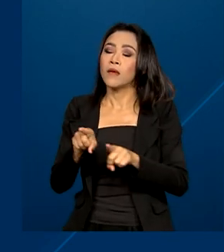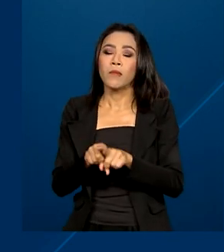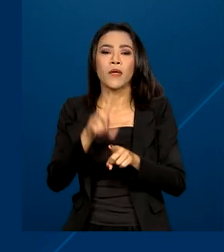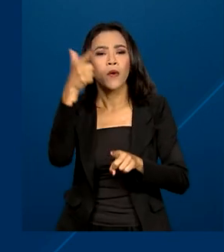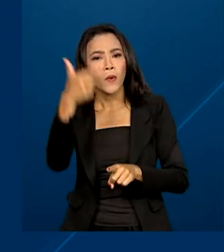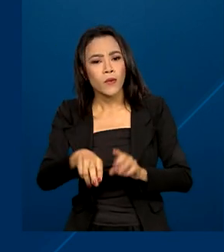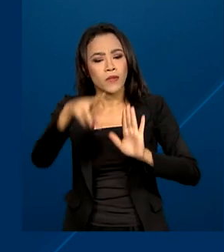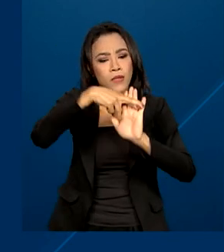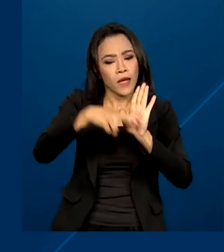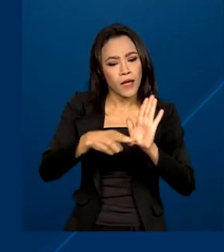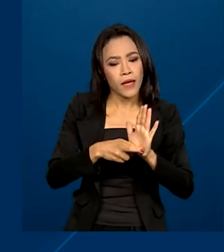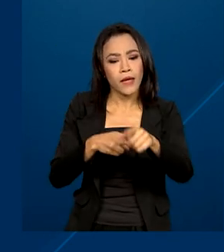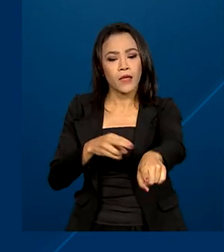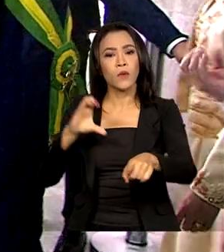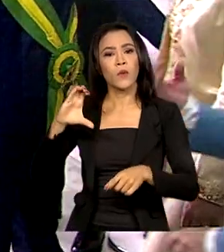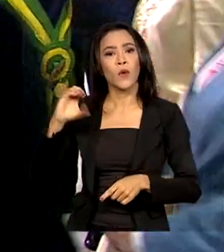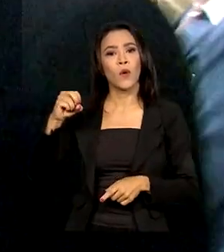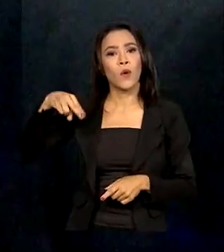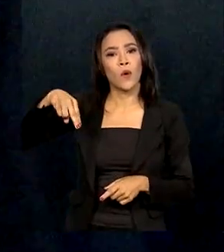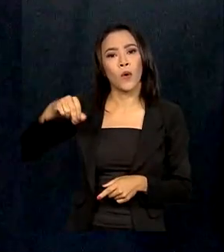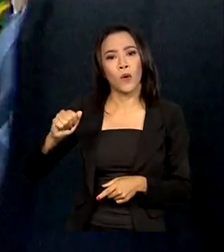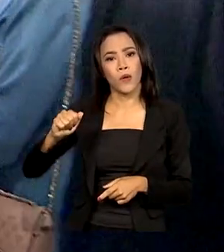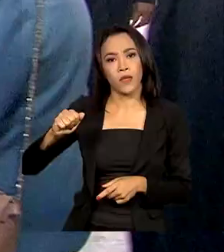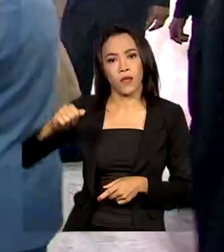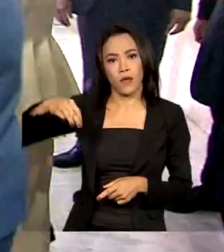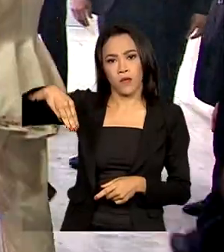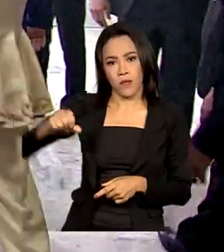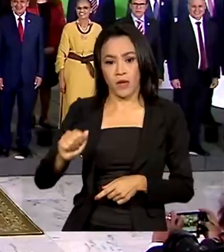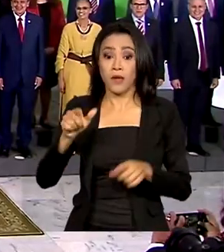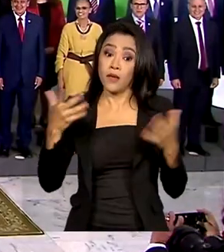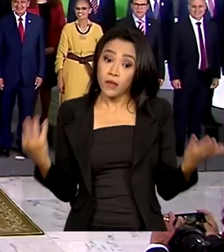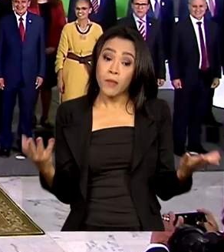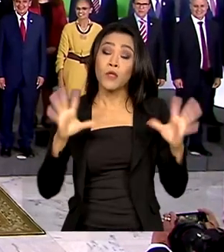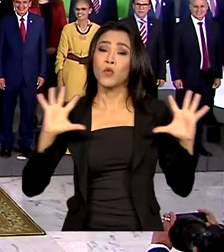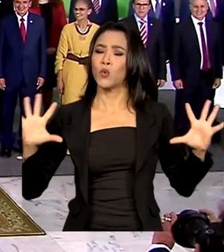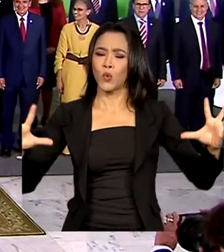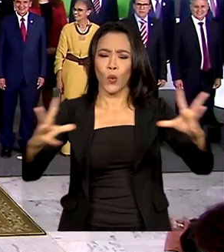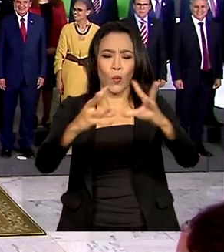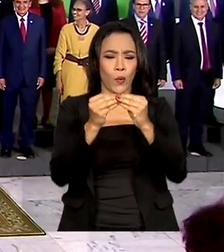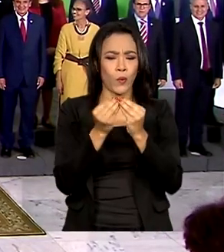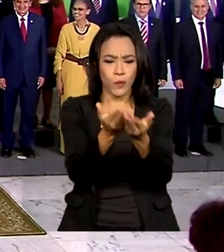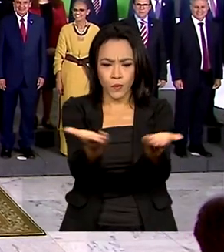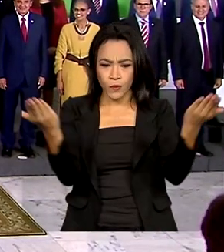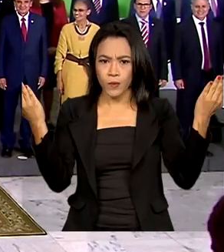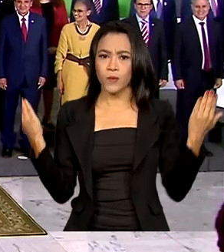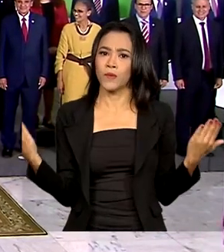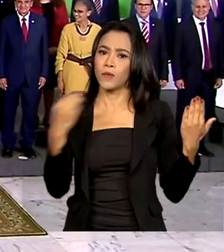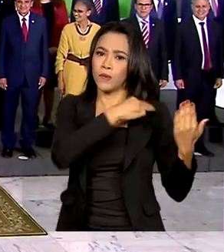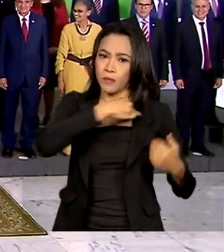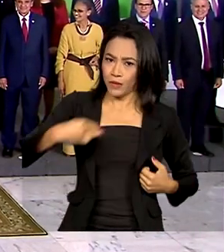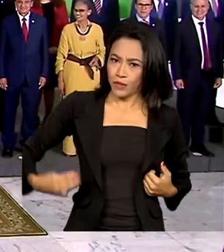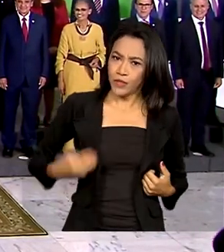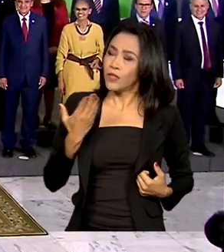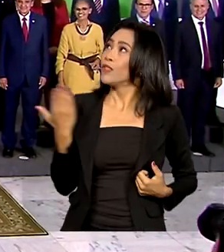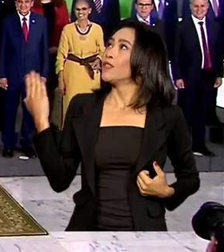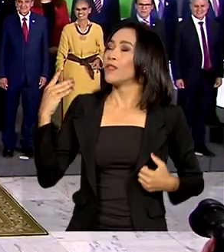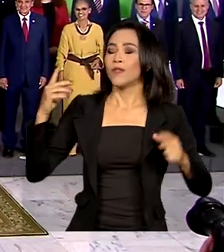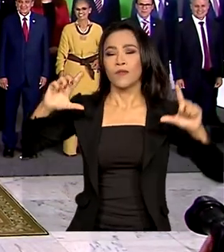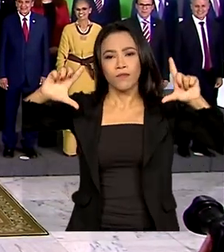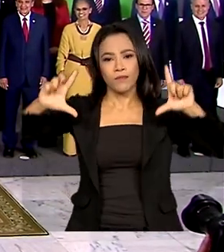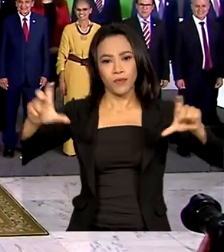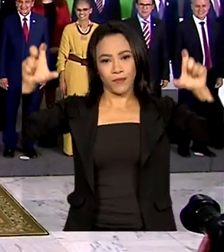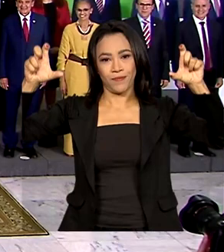do Meio Ambiente, o CONAMA. E por fim, todos os novos ministros e o presidente da república fizeram o